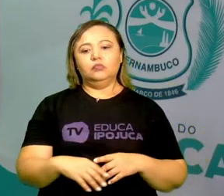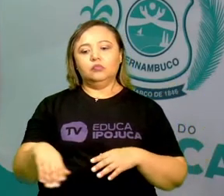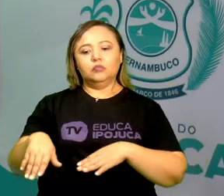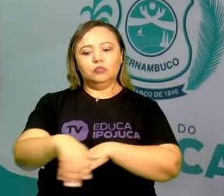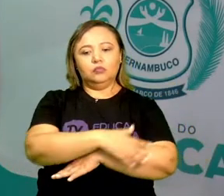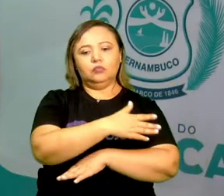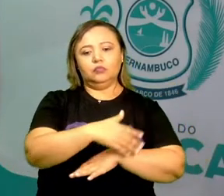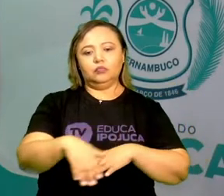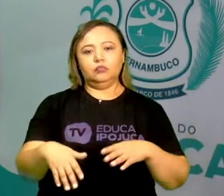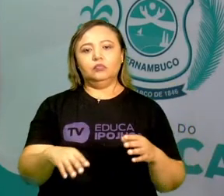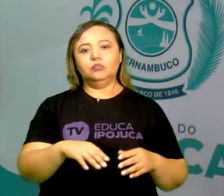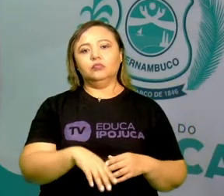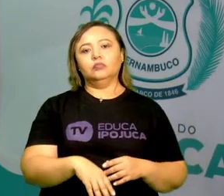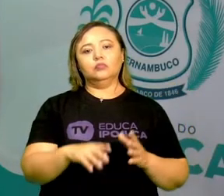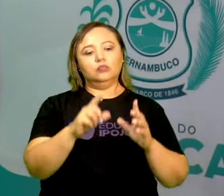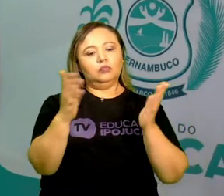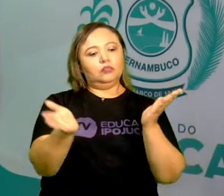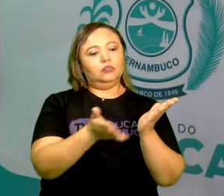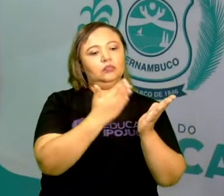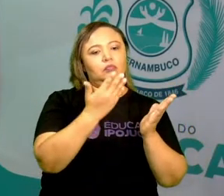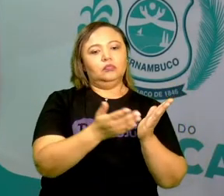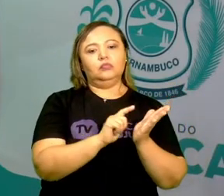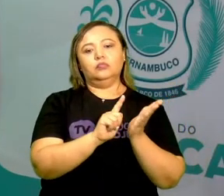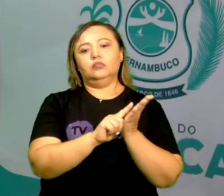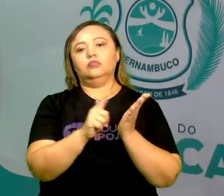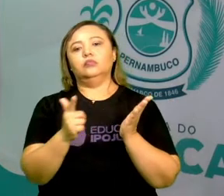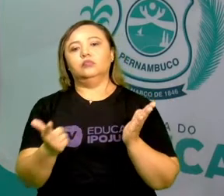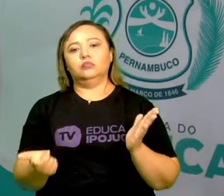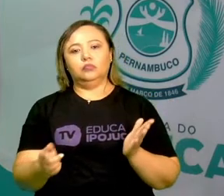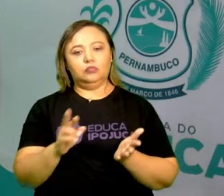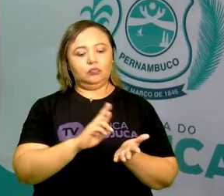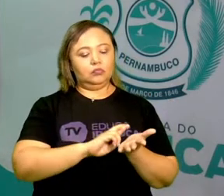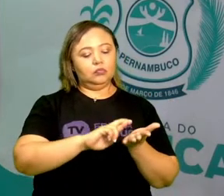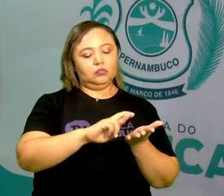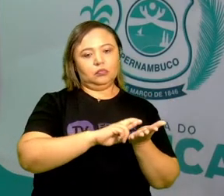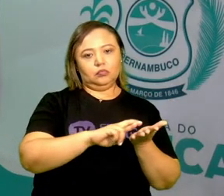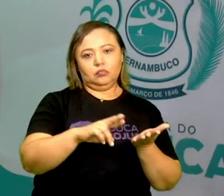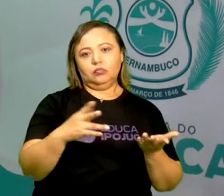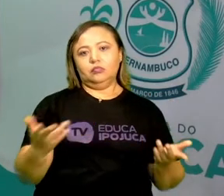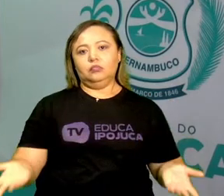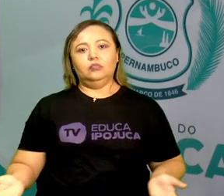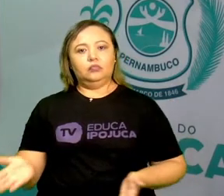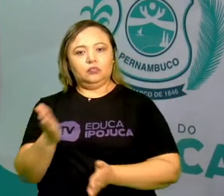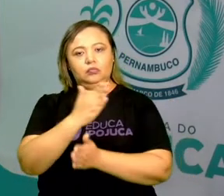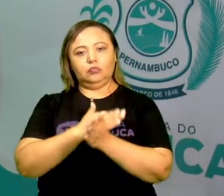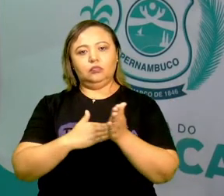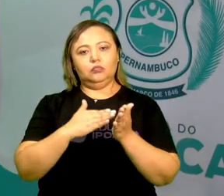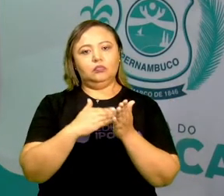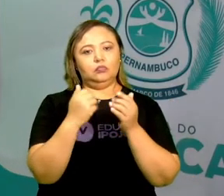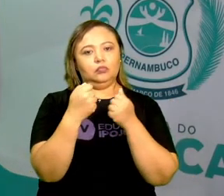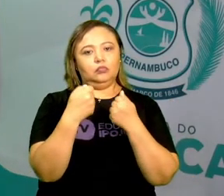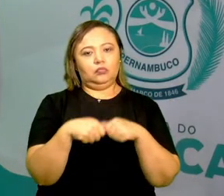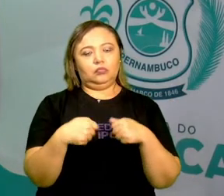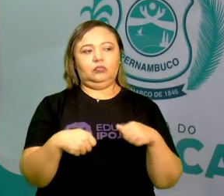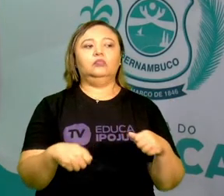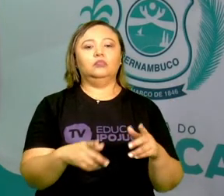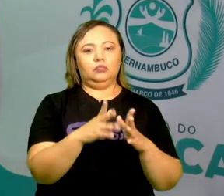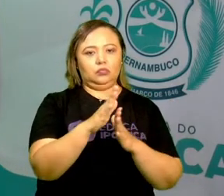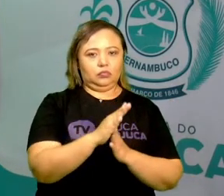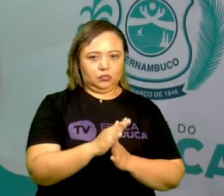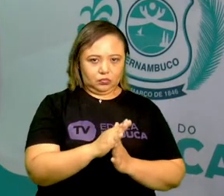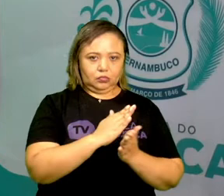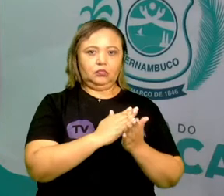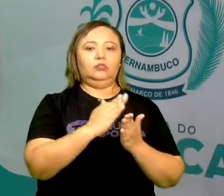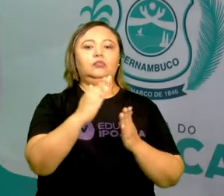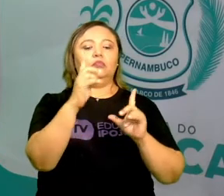rua, a um livro, a um jornal, a uma revista, todos eles serão